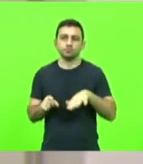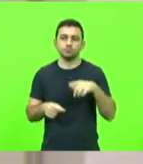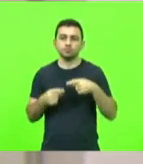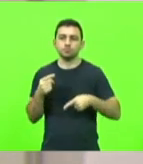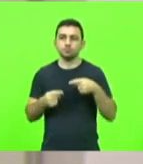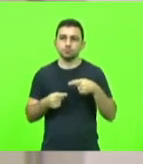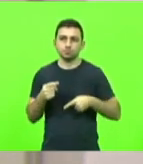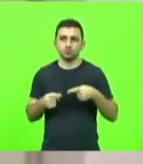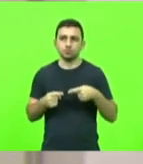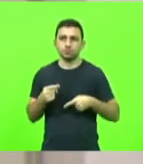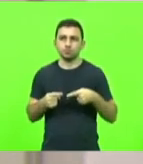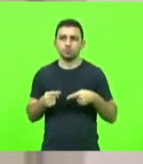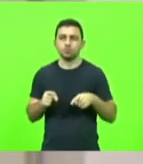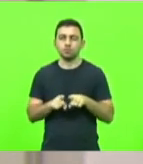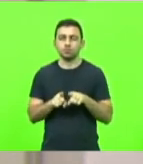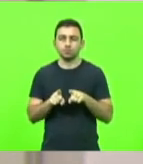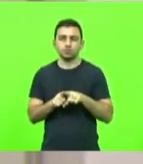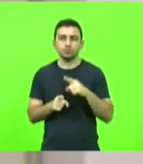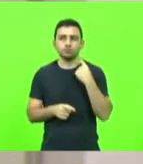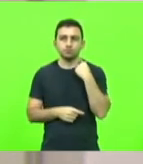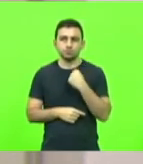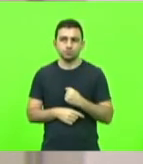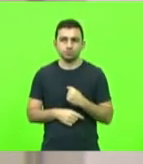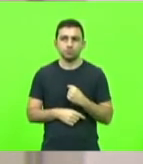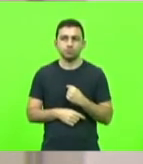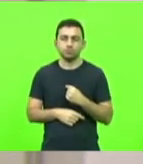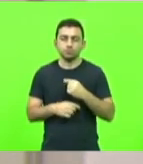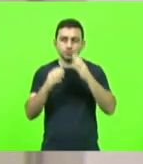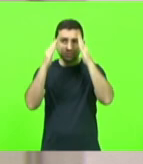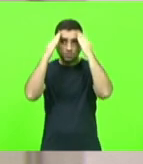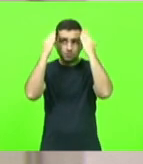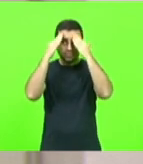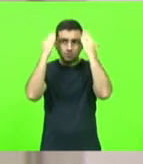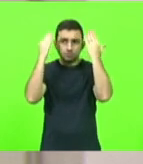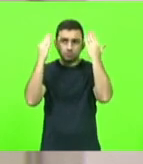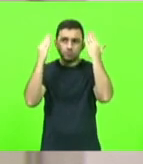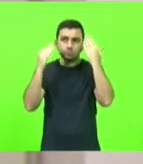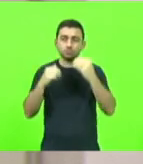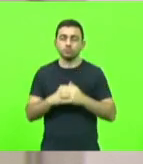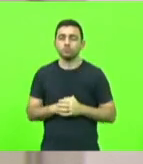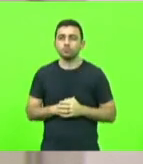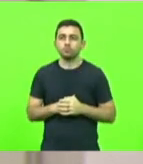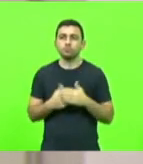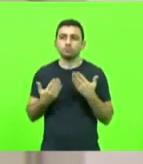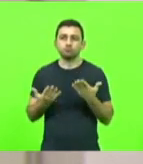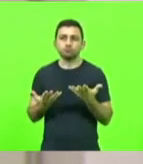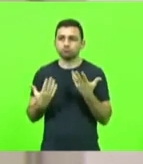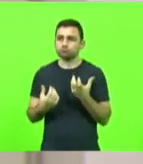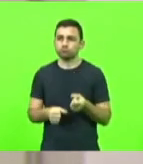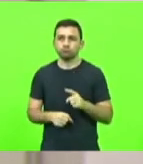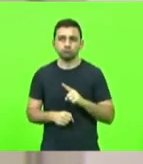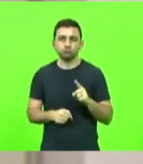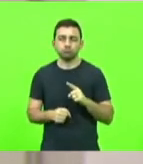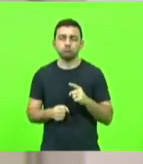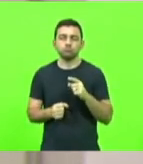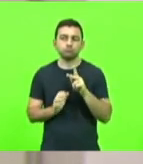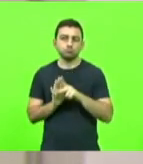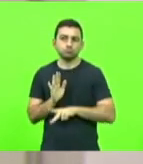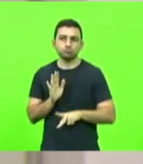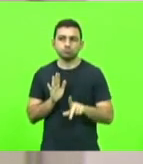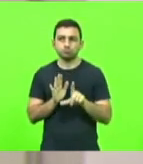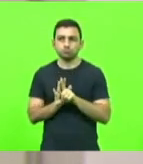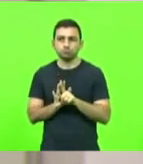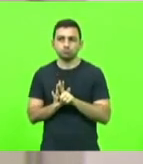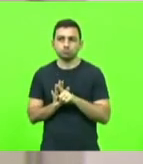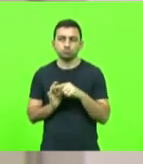deputados Silvio Drevec, José Milton Schaefer e Ivan Atz, foi rejeitado. Por maioria, o projeto de lei 491, barra